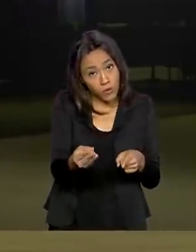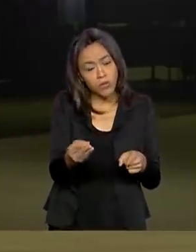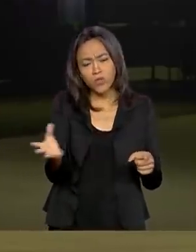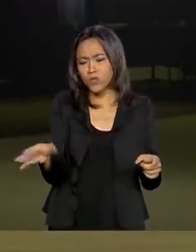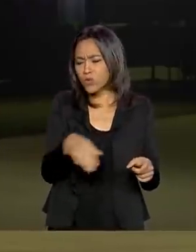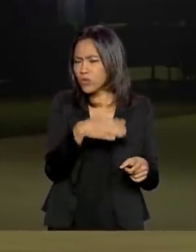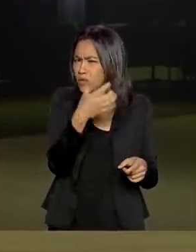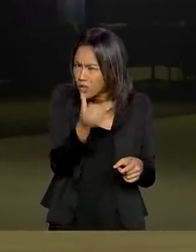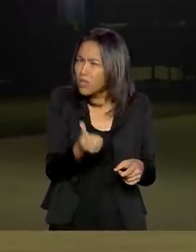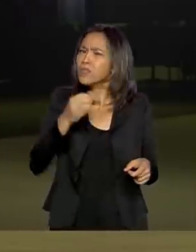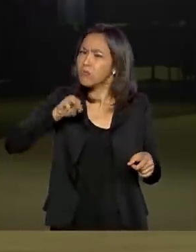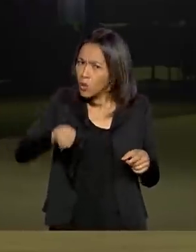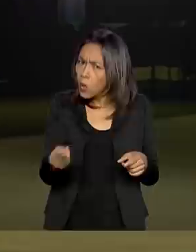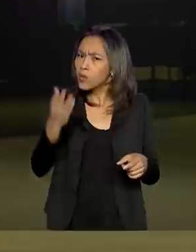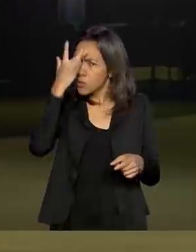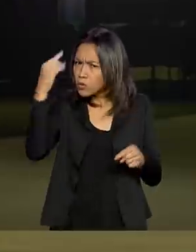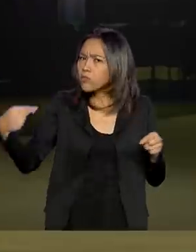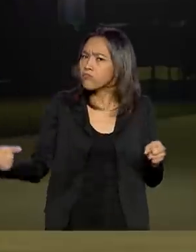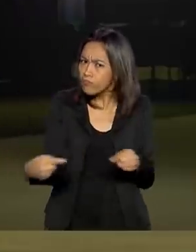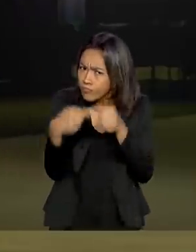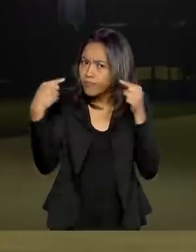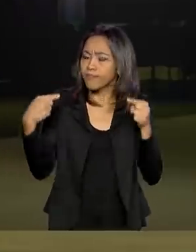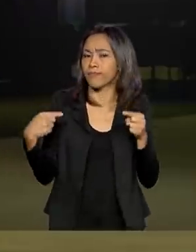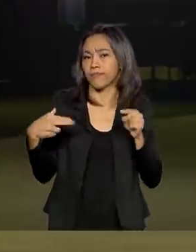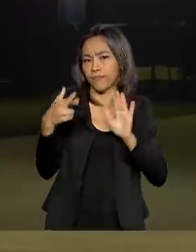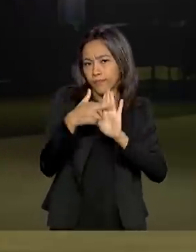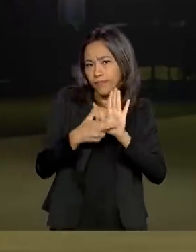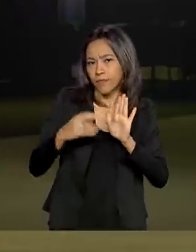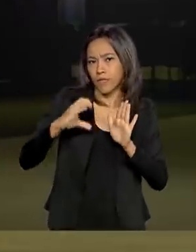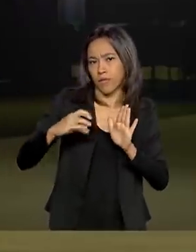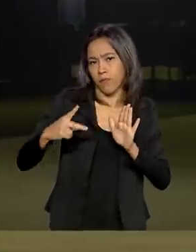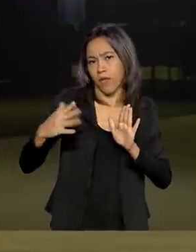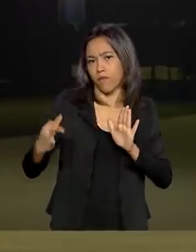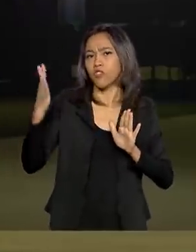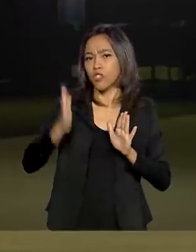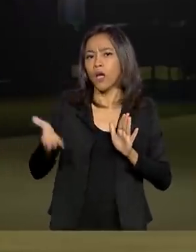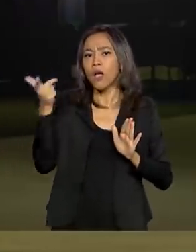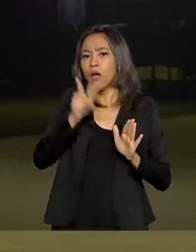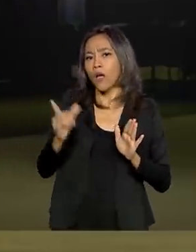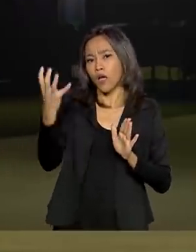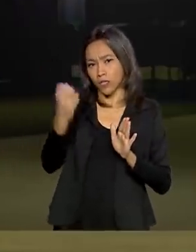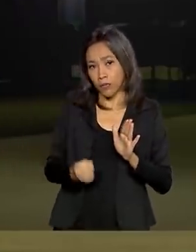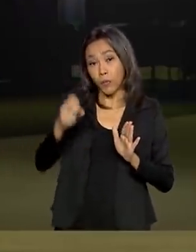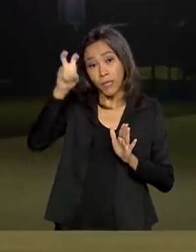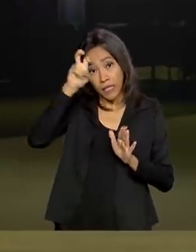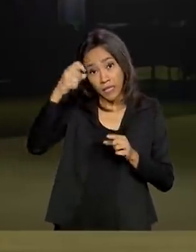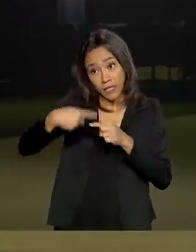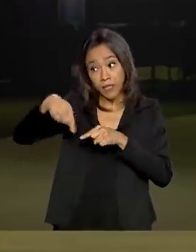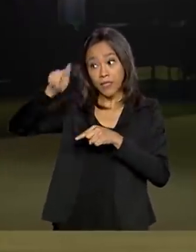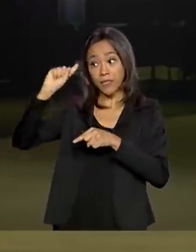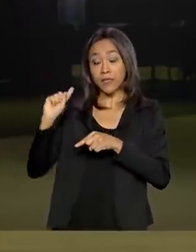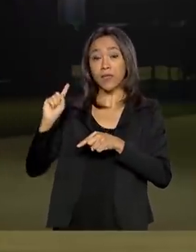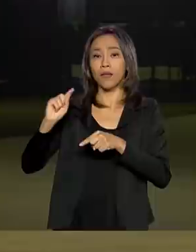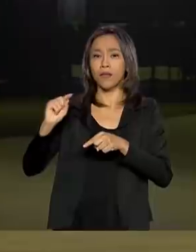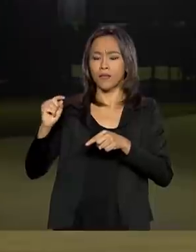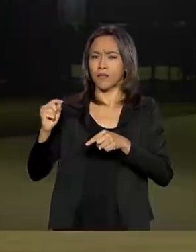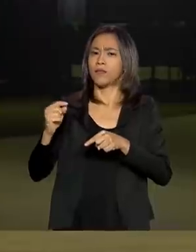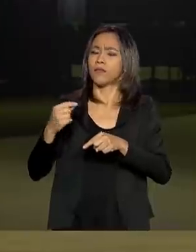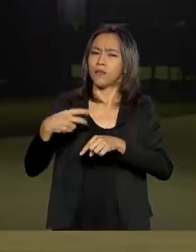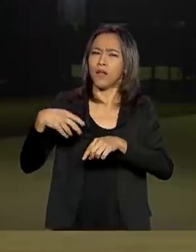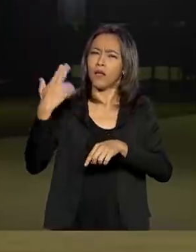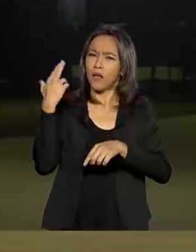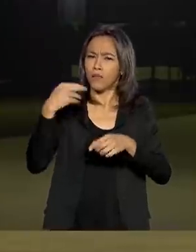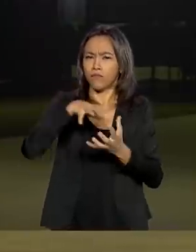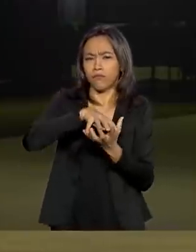milhões de pessoas elegíveis que já receberam na quinta-feira da Páscoa, anterior à Páscoa, e